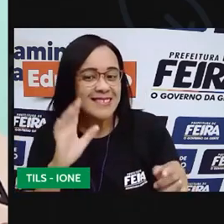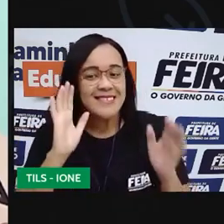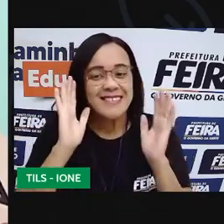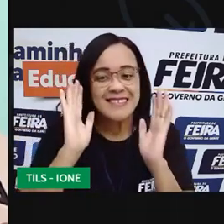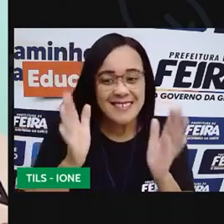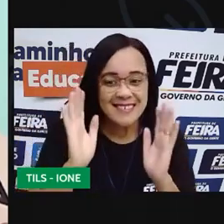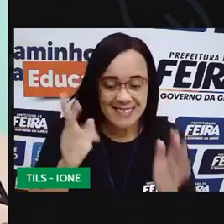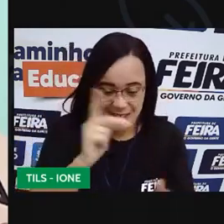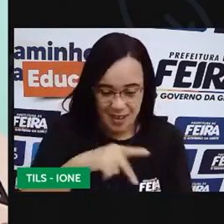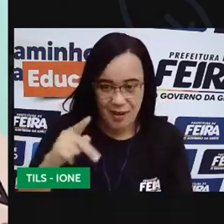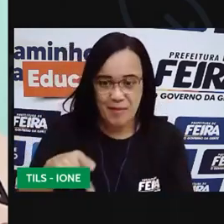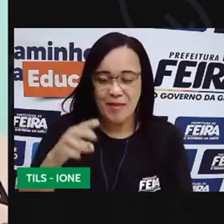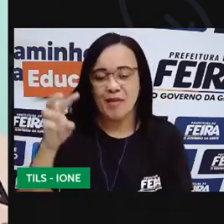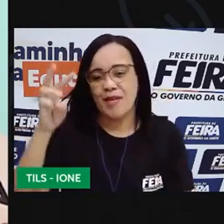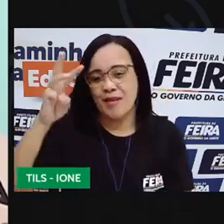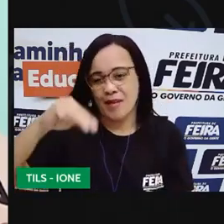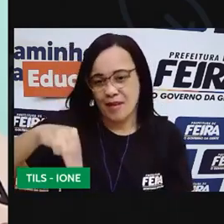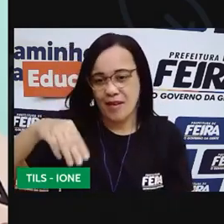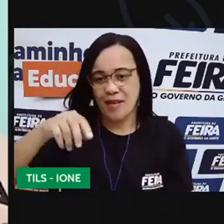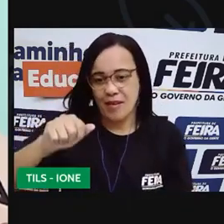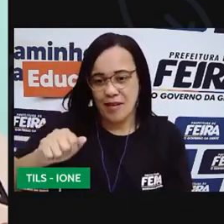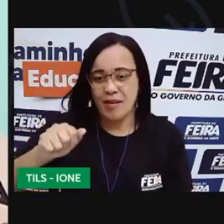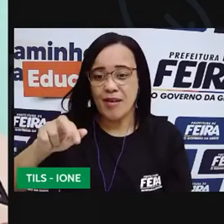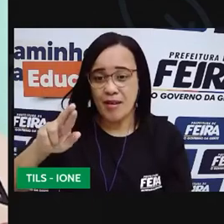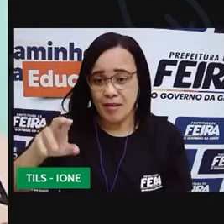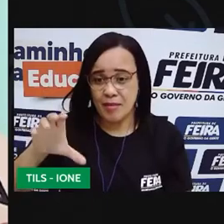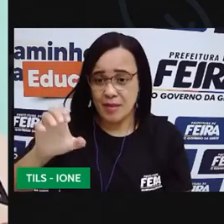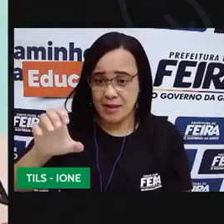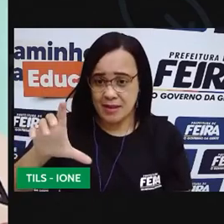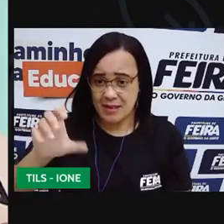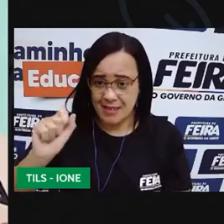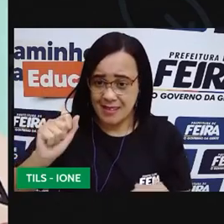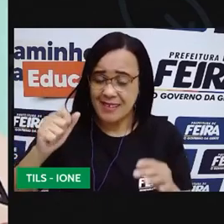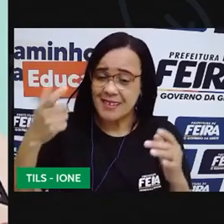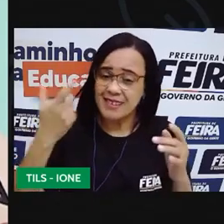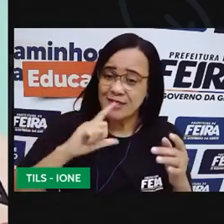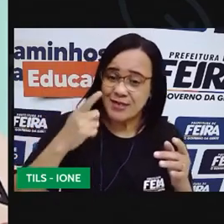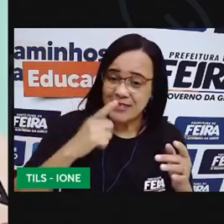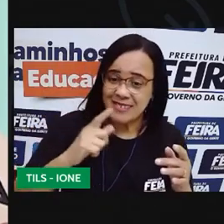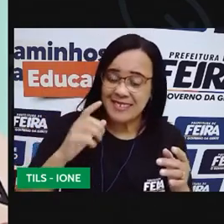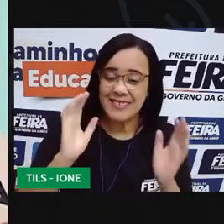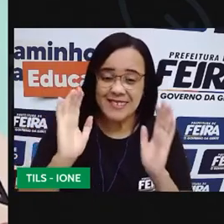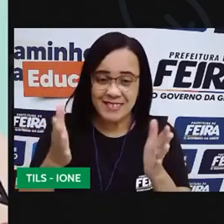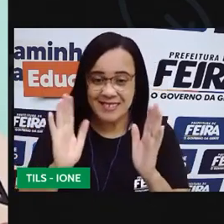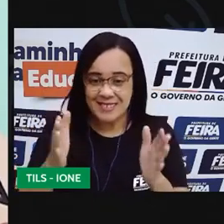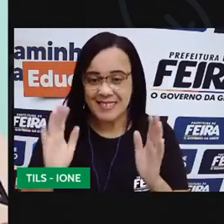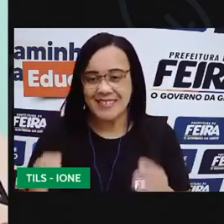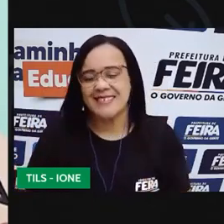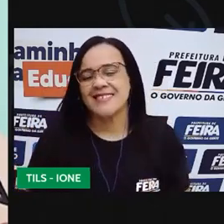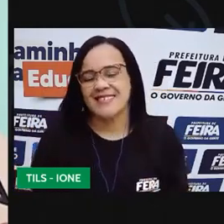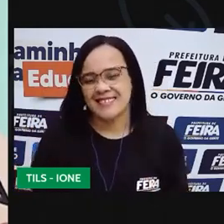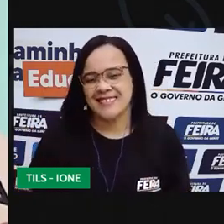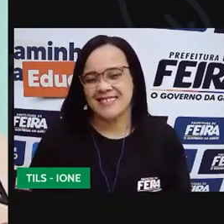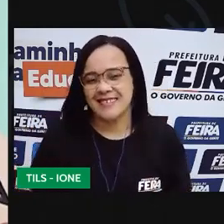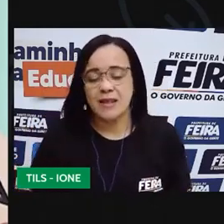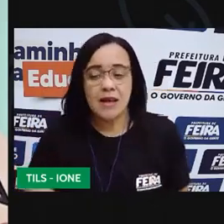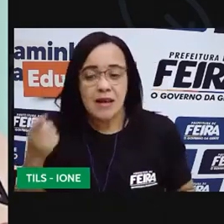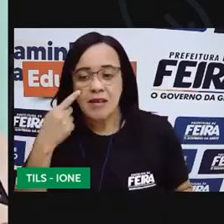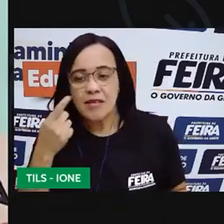Agora vamos tentar pescar outro número Eu quero o número 5 Será que eu vou conseguir